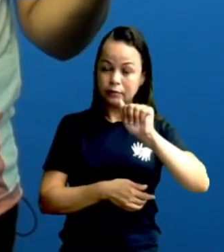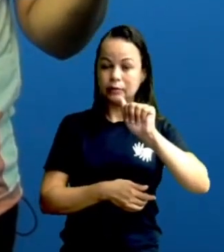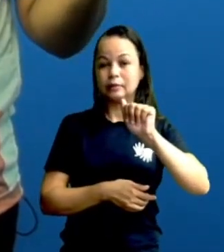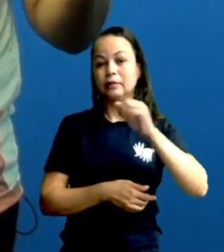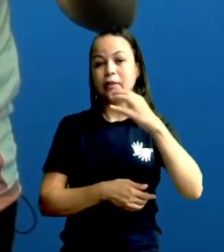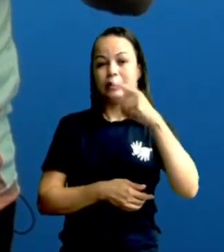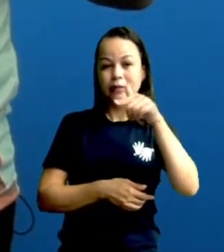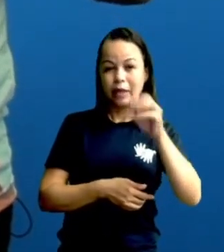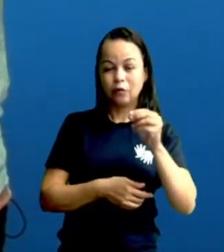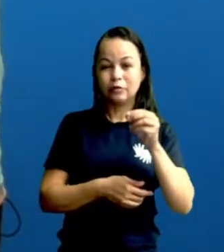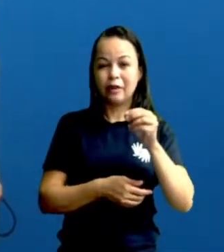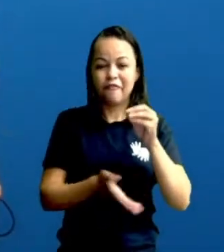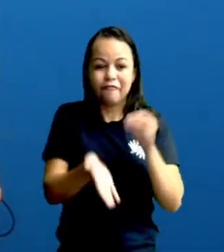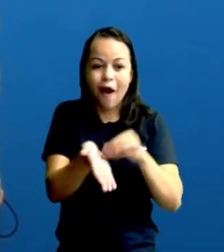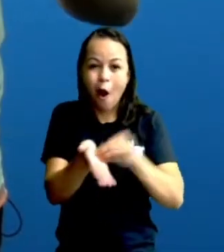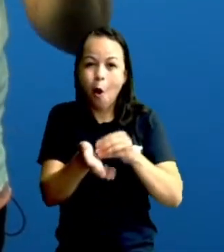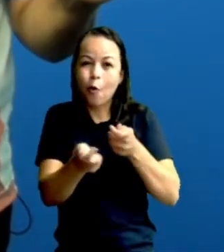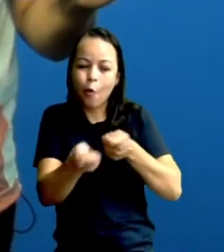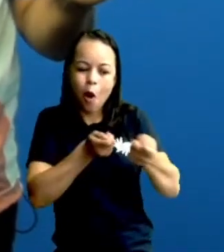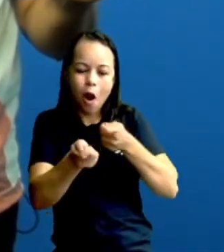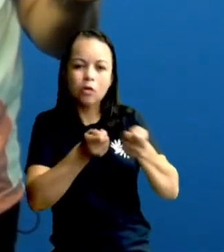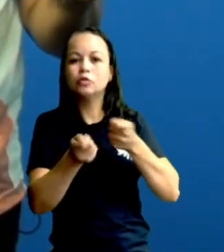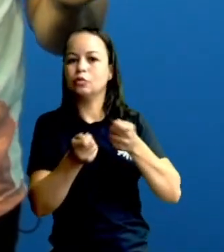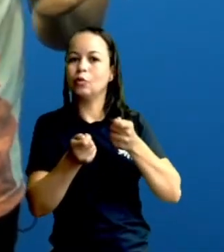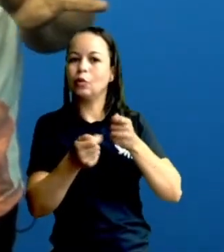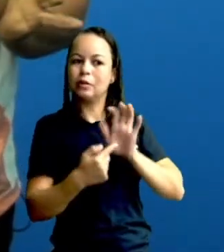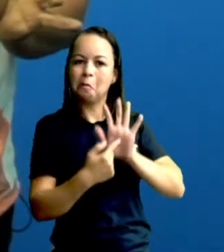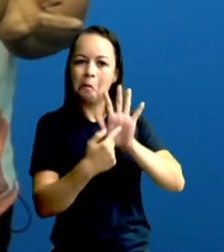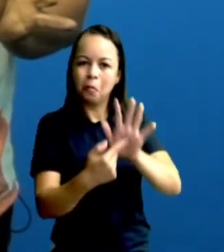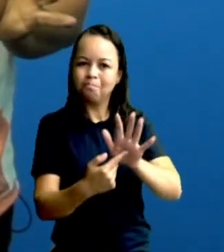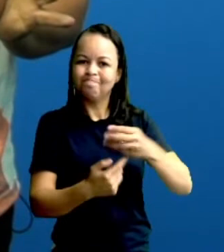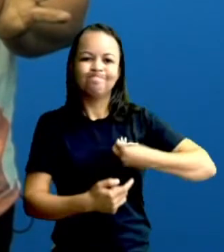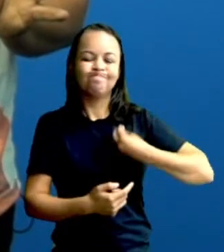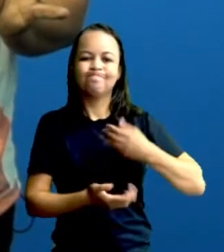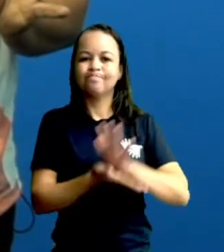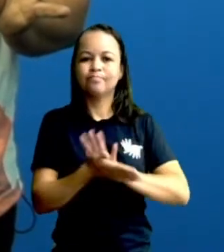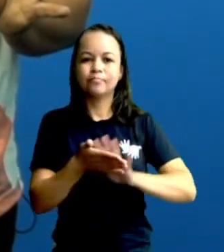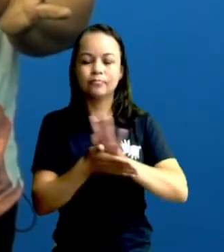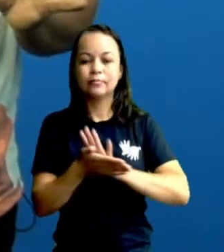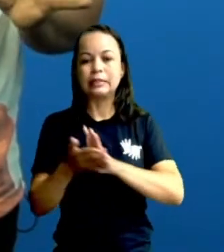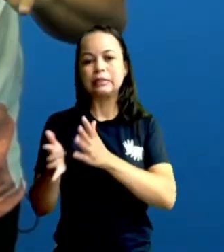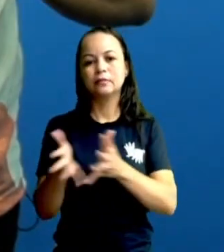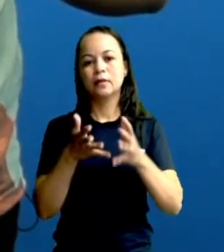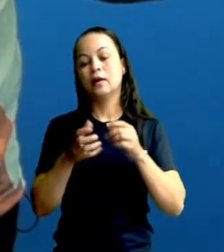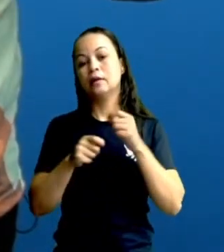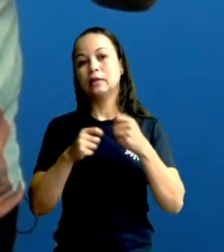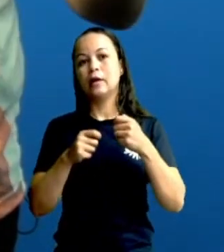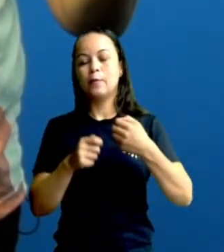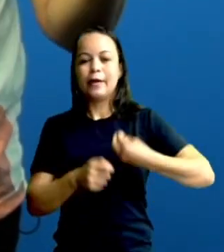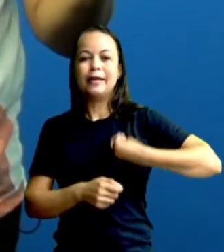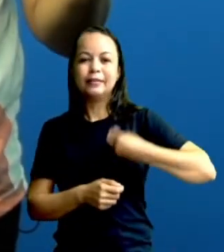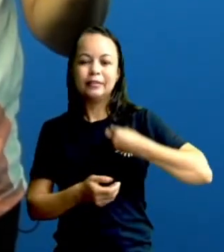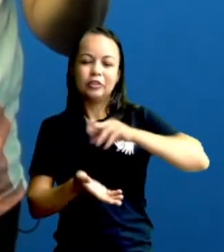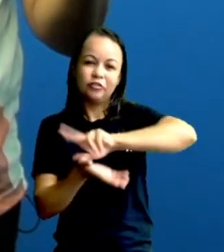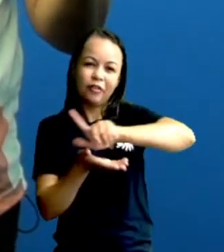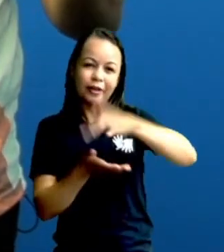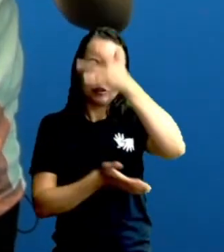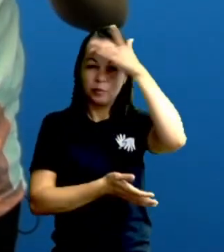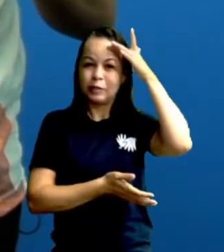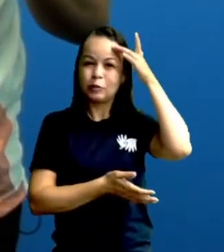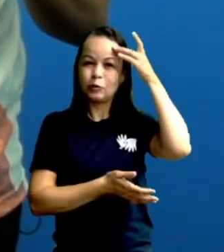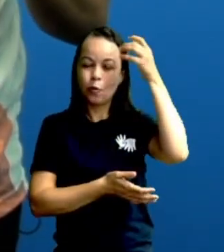de controle, dessa transparência que não existiu, daqueles que deveriam fazer isso. Porque existem vários culpados.